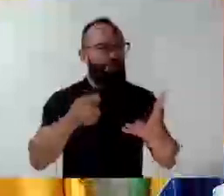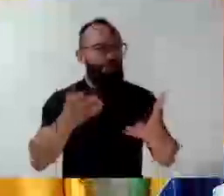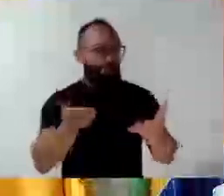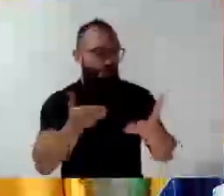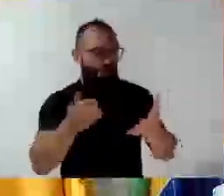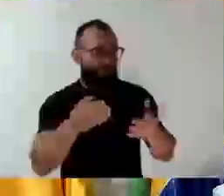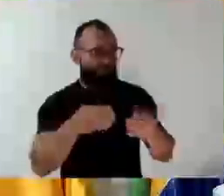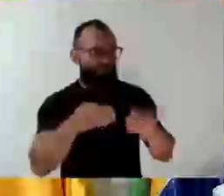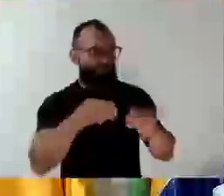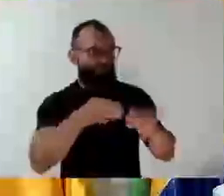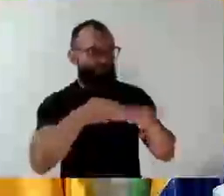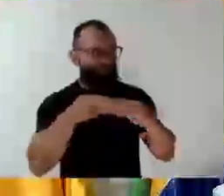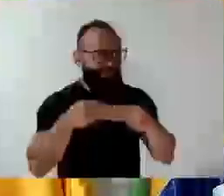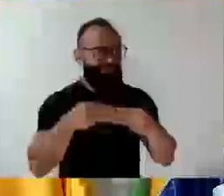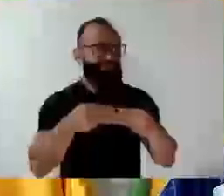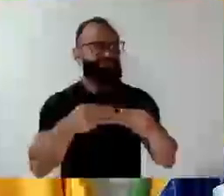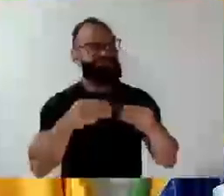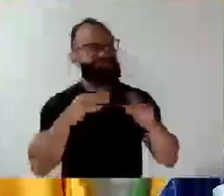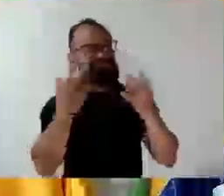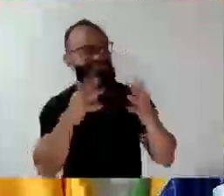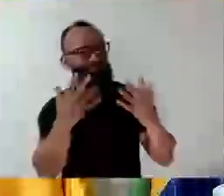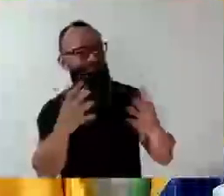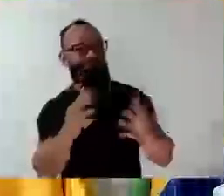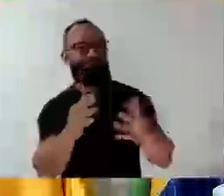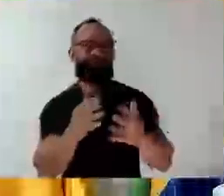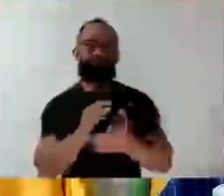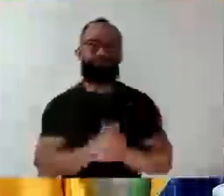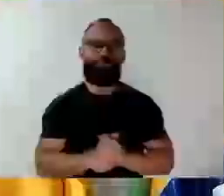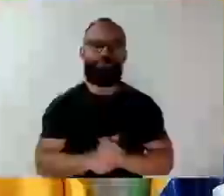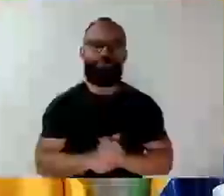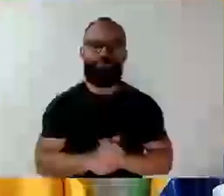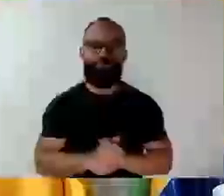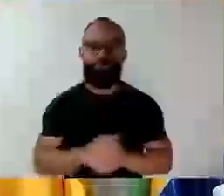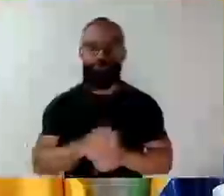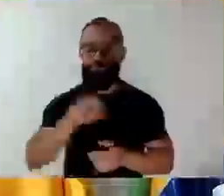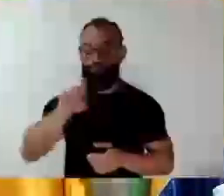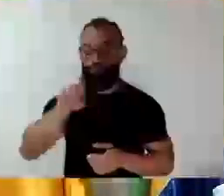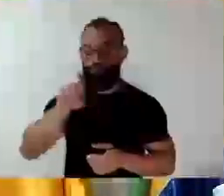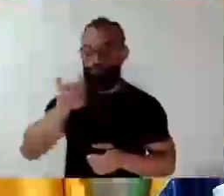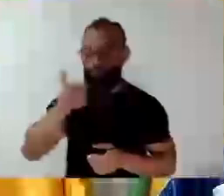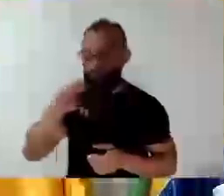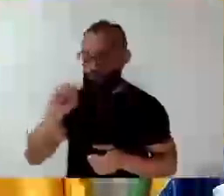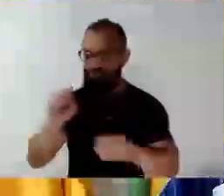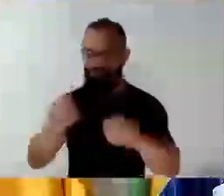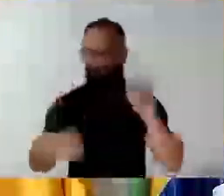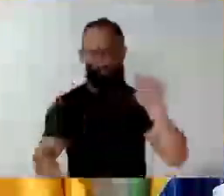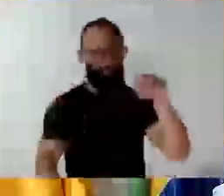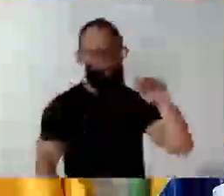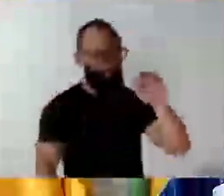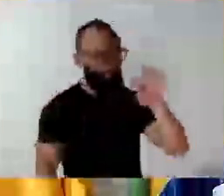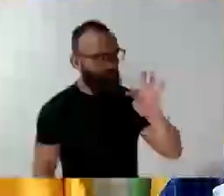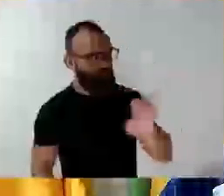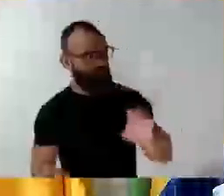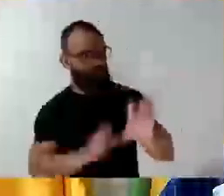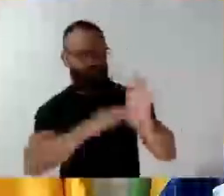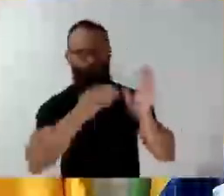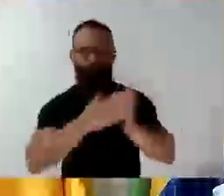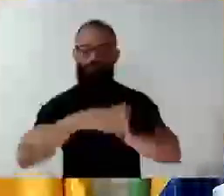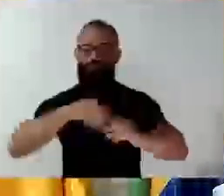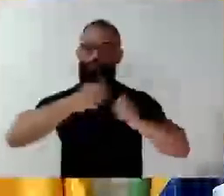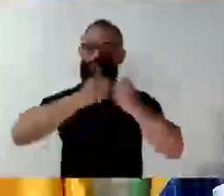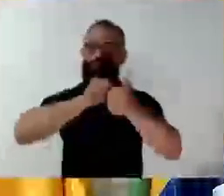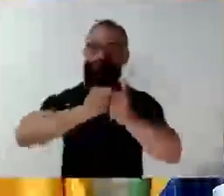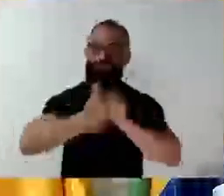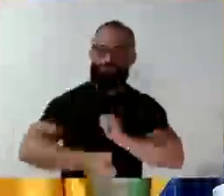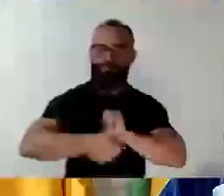lida. Parabenizar o Chico, Nete e todos os atletas de Biguassu, do Moleque Bom de Bola, que também